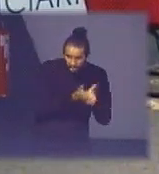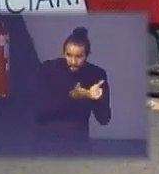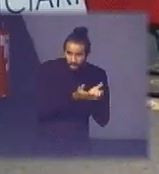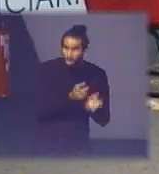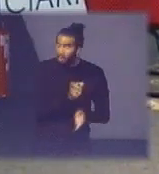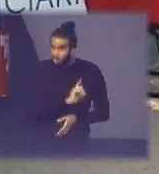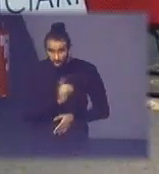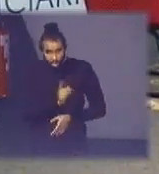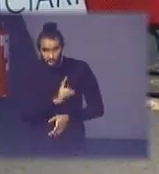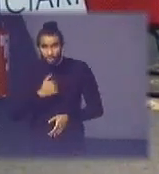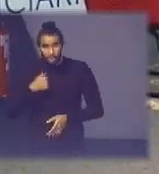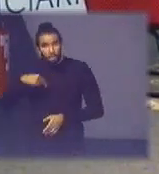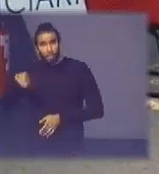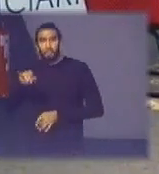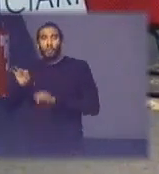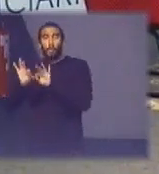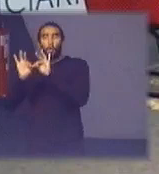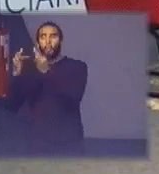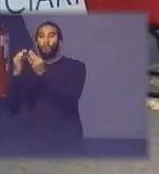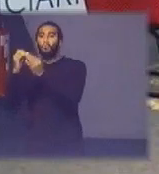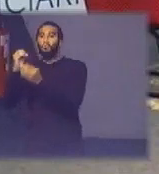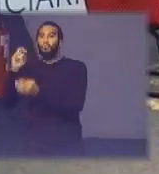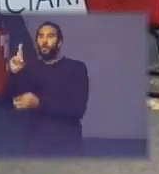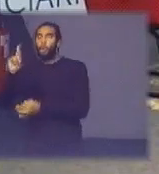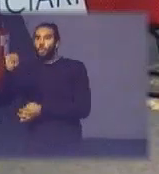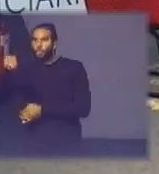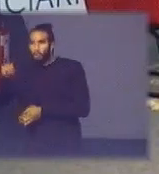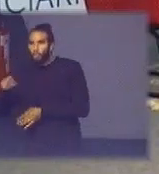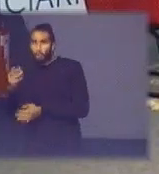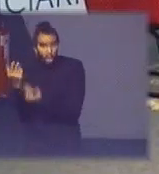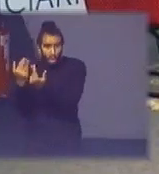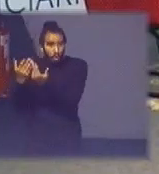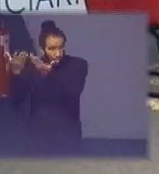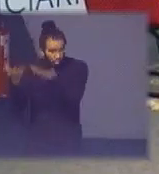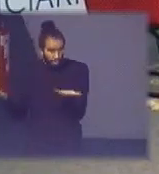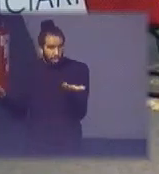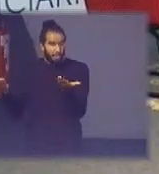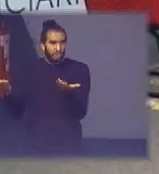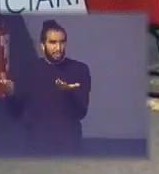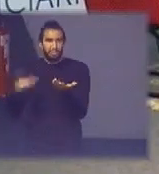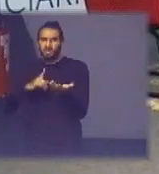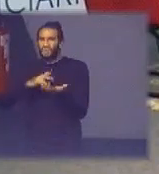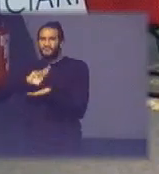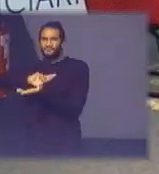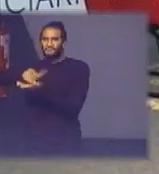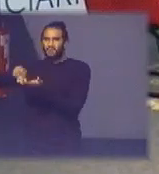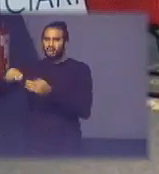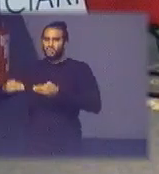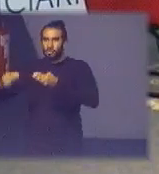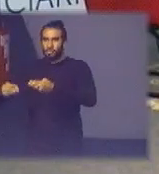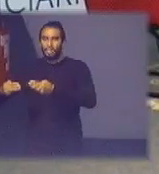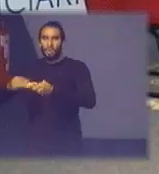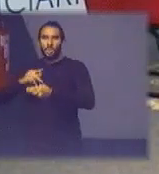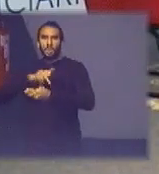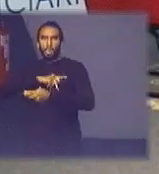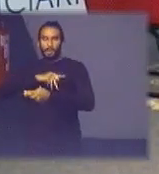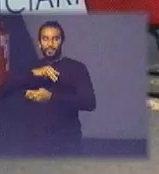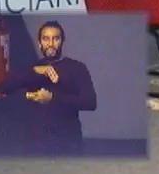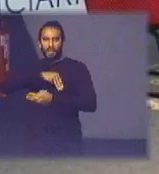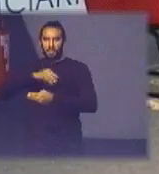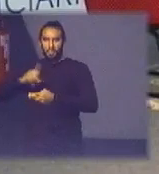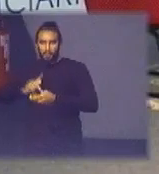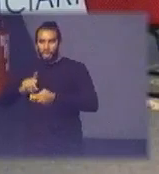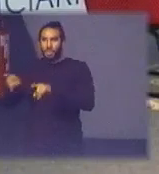a oportunidade de estar em um fórum como esse que a gente está aqui agora no qual estavam pessoas do Ministério Público Estadual de Pernambuco e